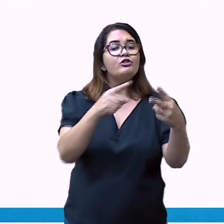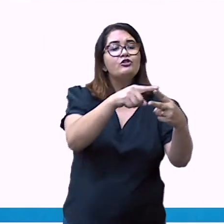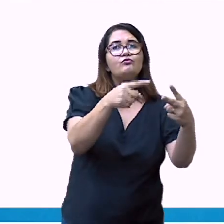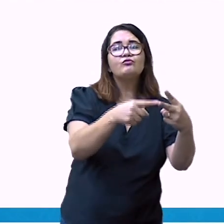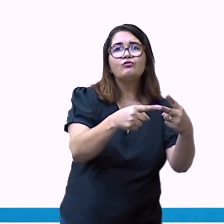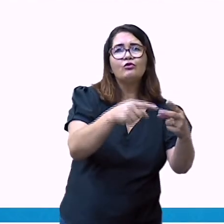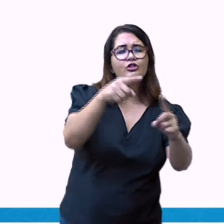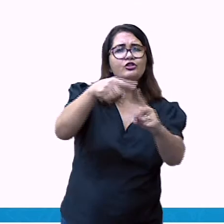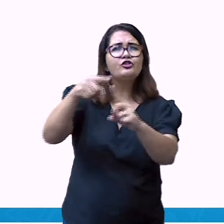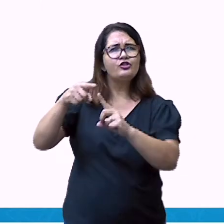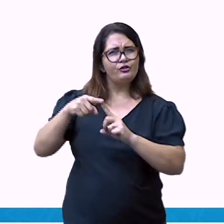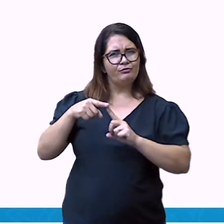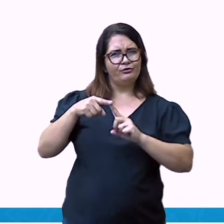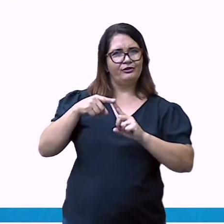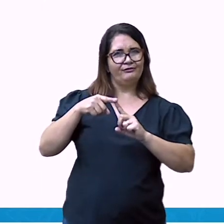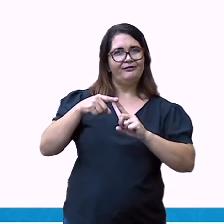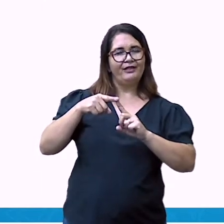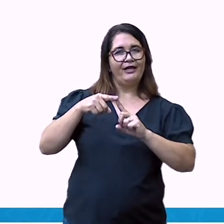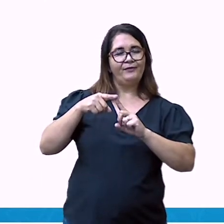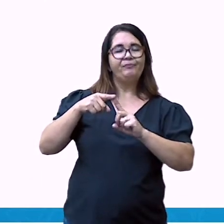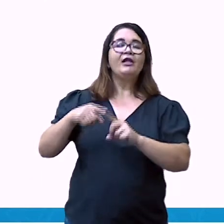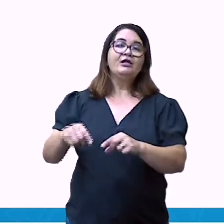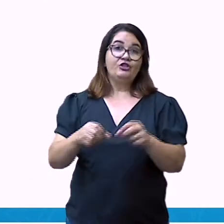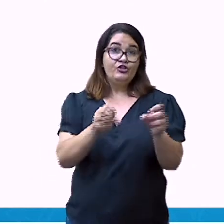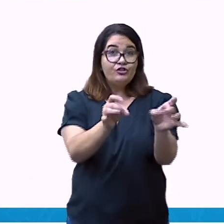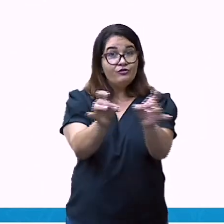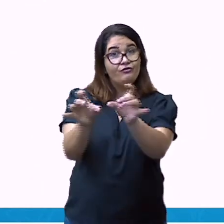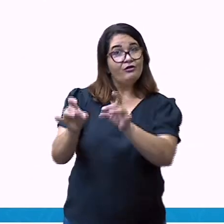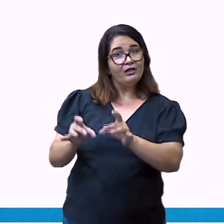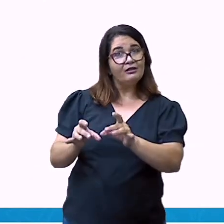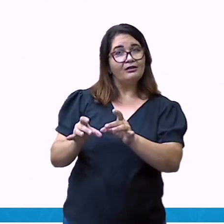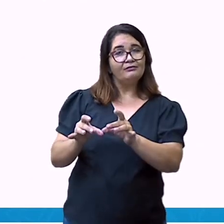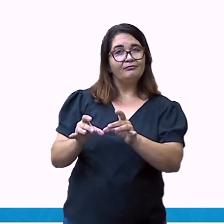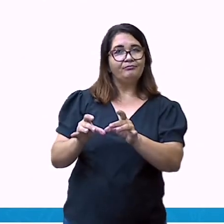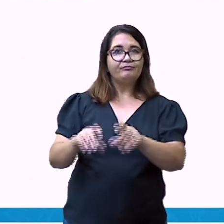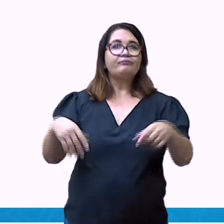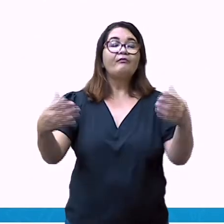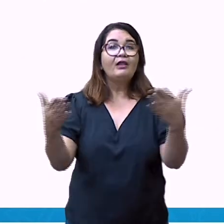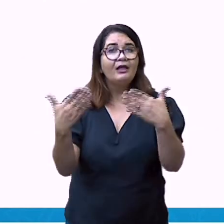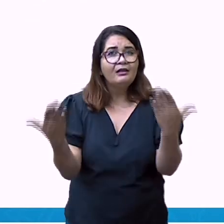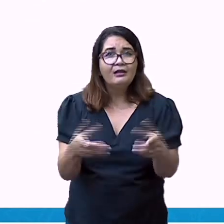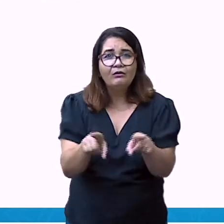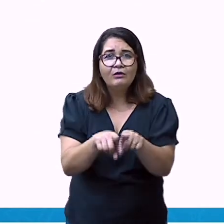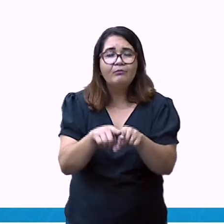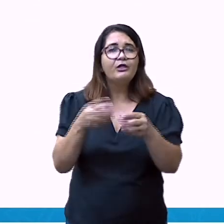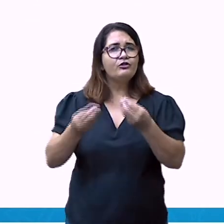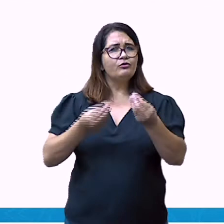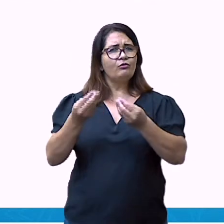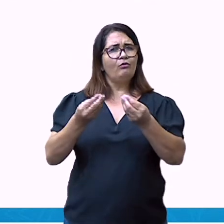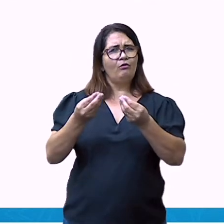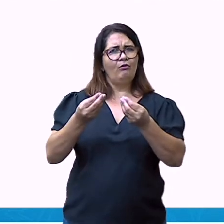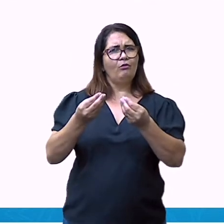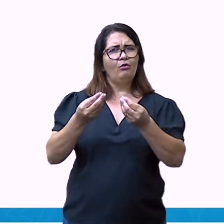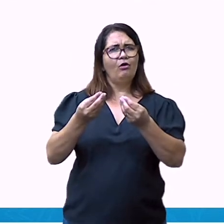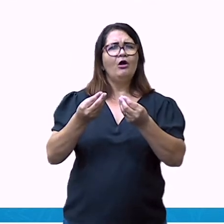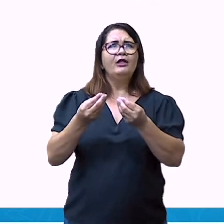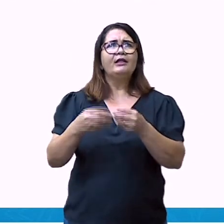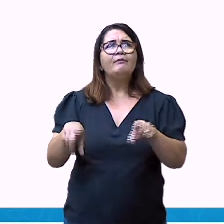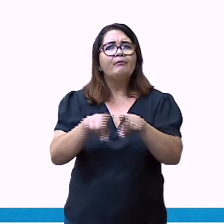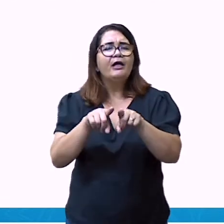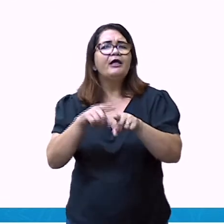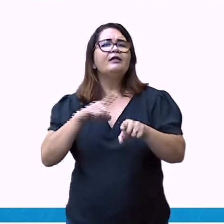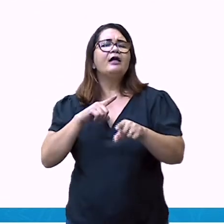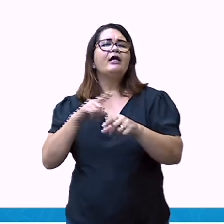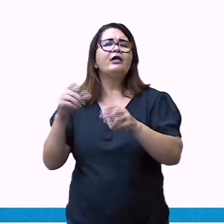setor, não há necessariamente venda ou transformação de produto, mas há prestação de